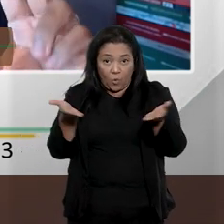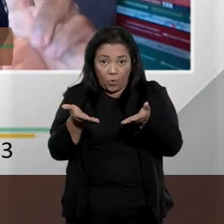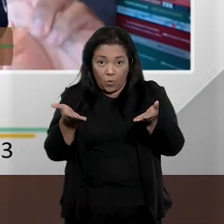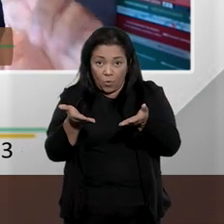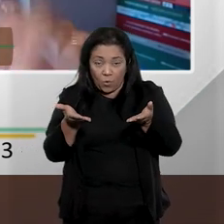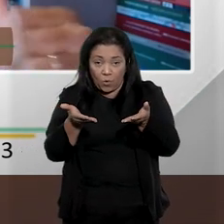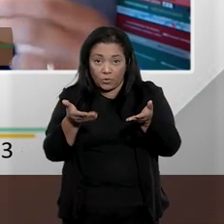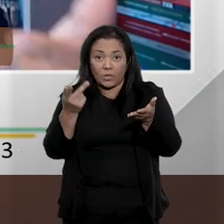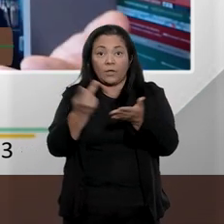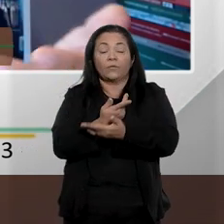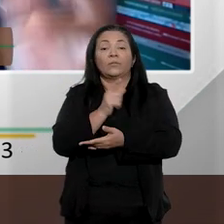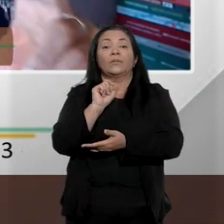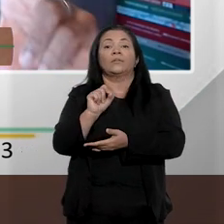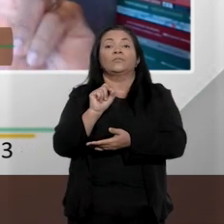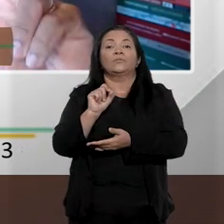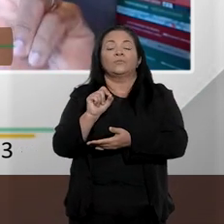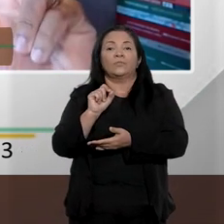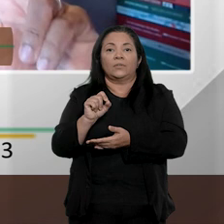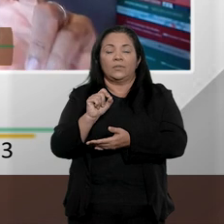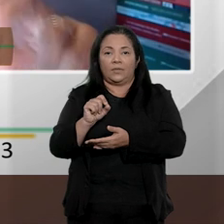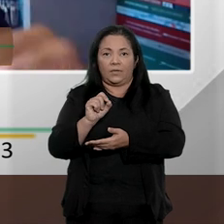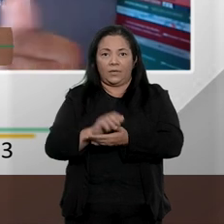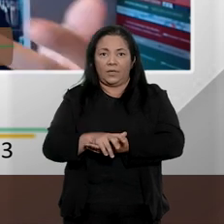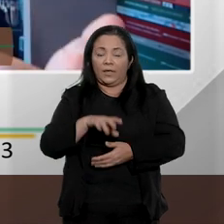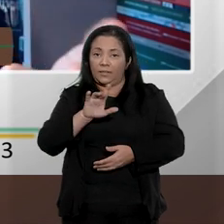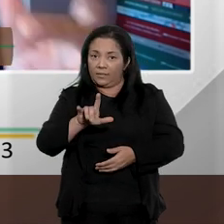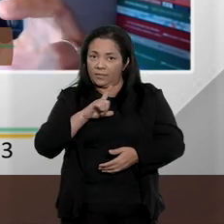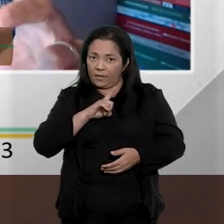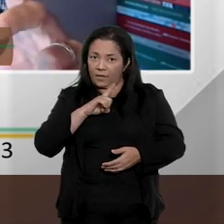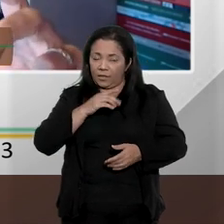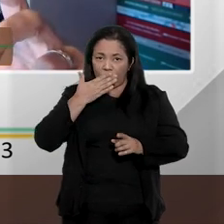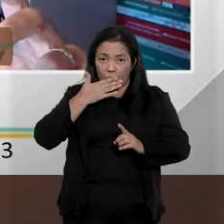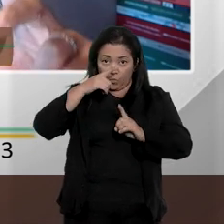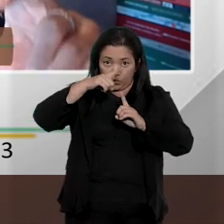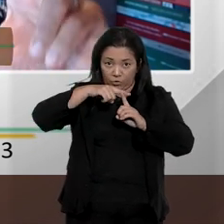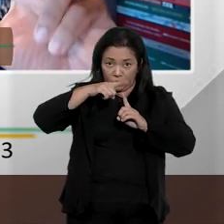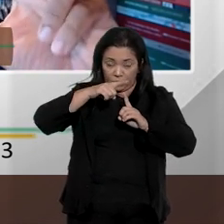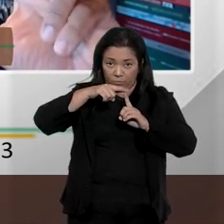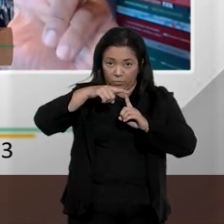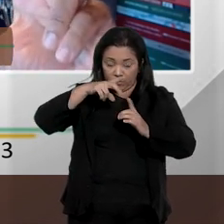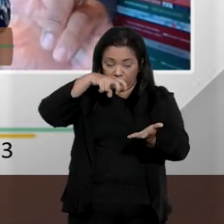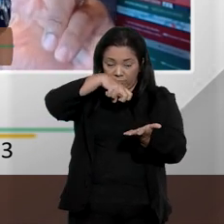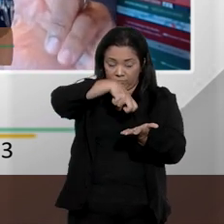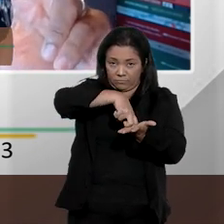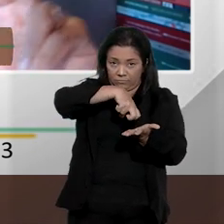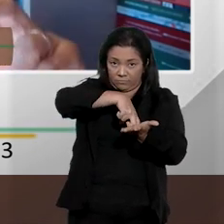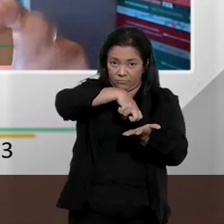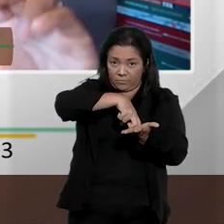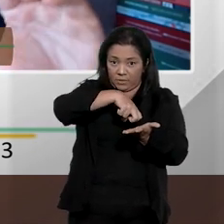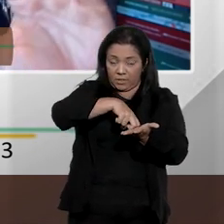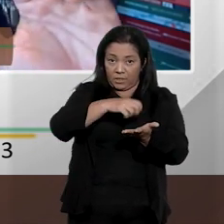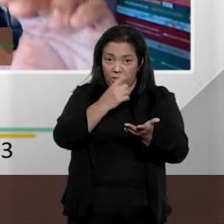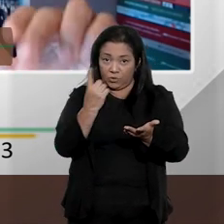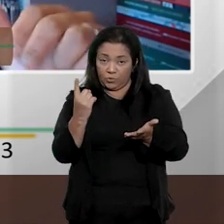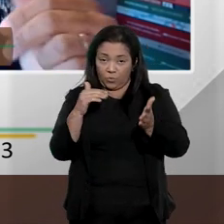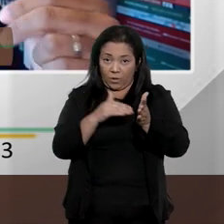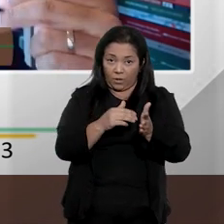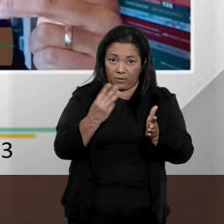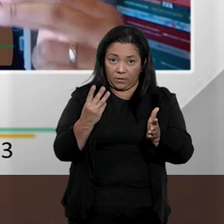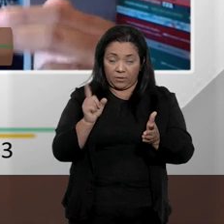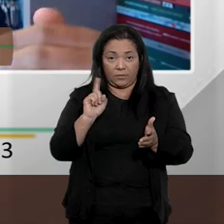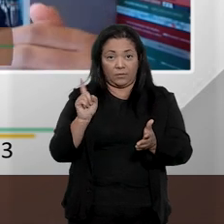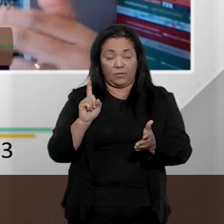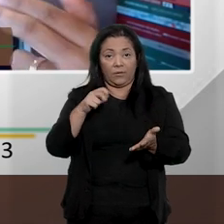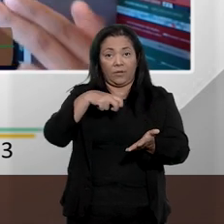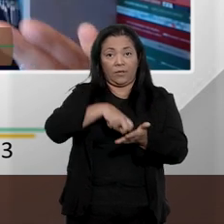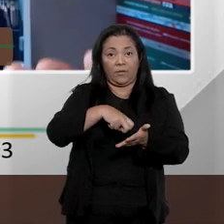punir de forma diferente. Nós temos um tipo qualificado, nós temos uma pena que deixa de ser de 1 a 3 e passa a ser